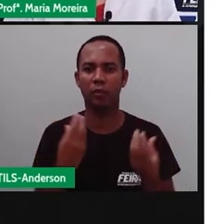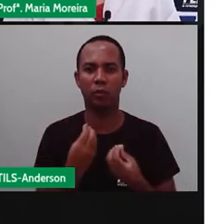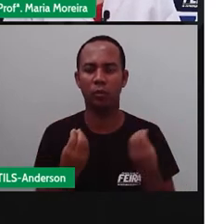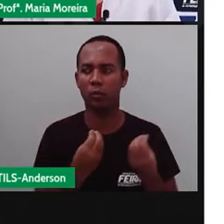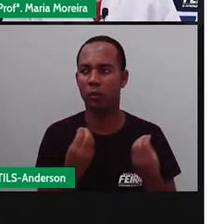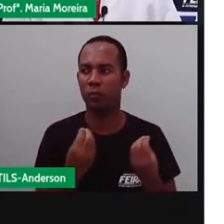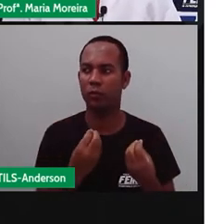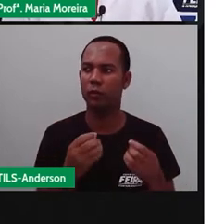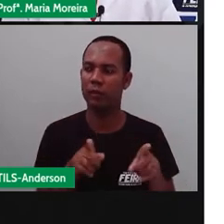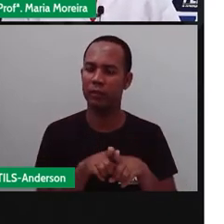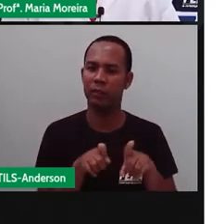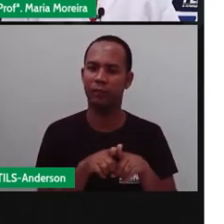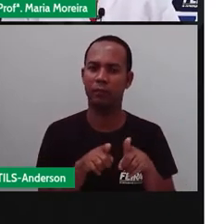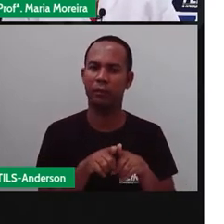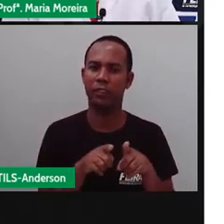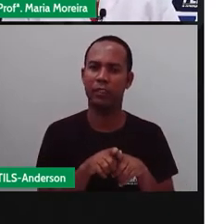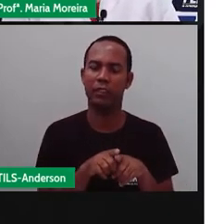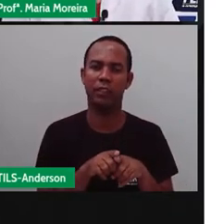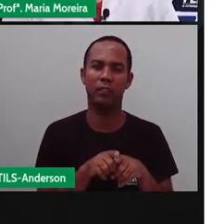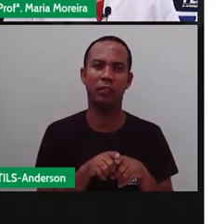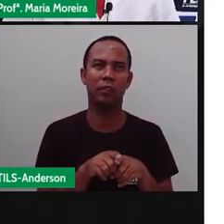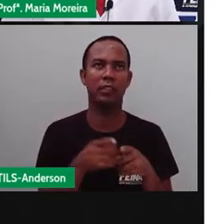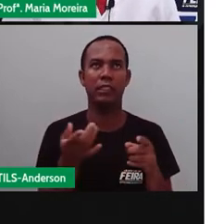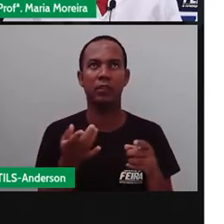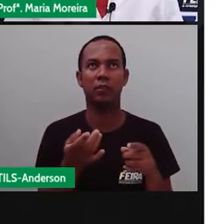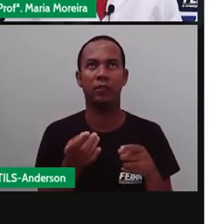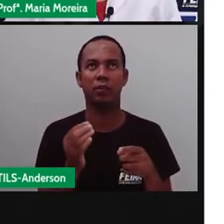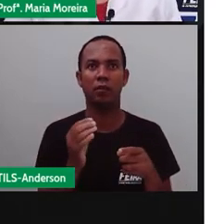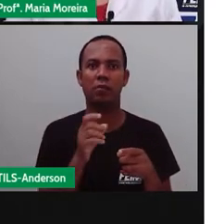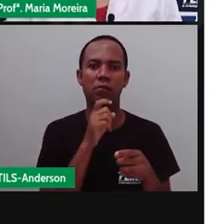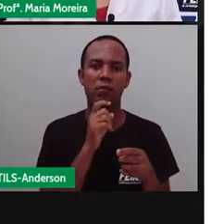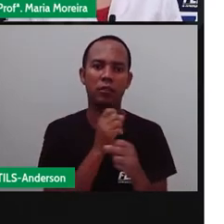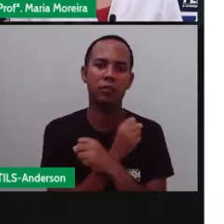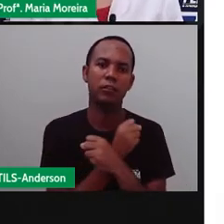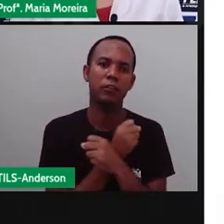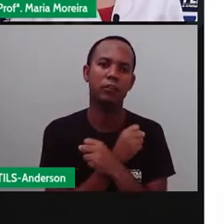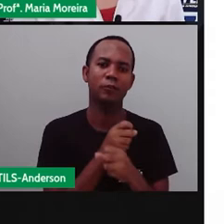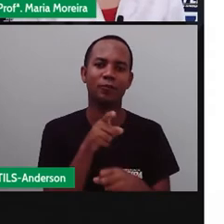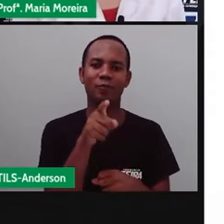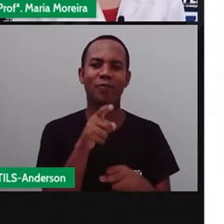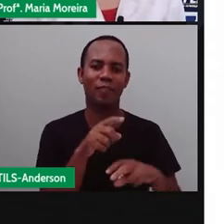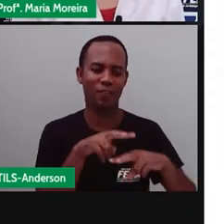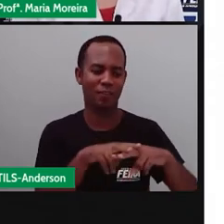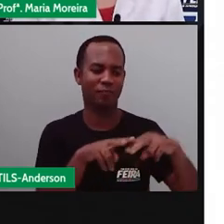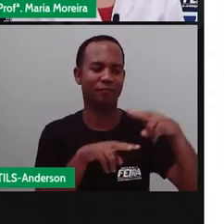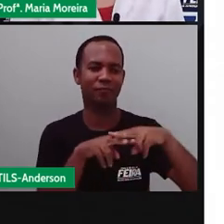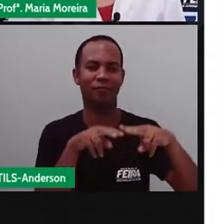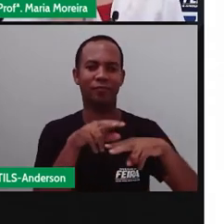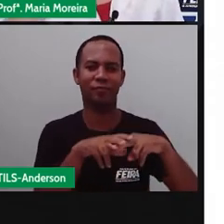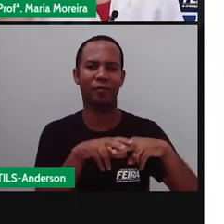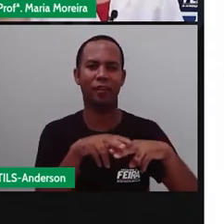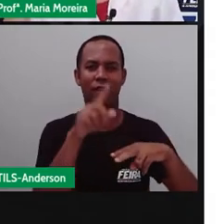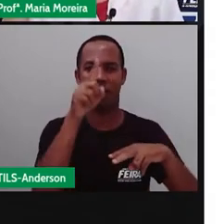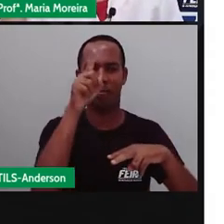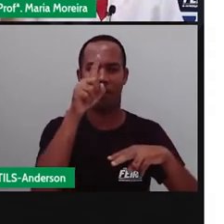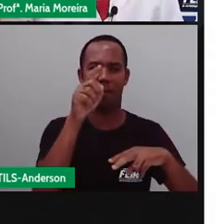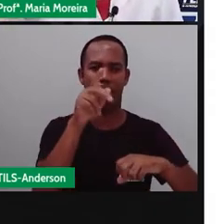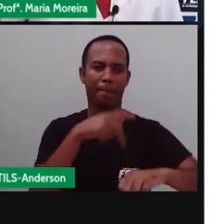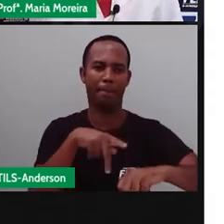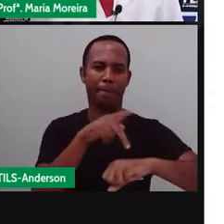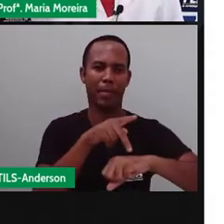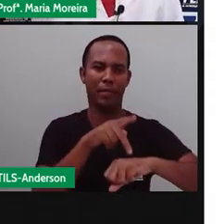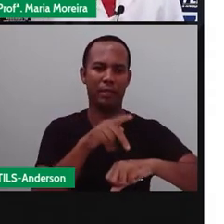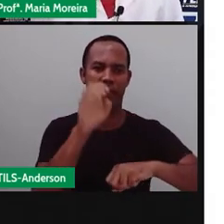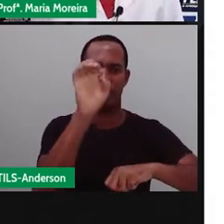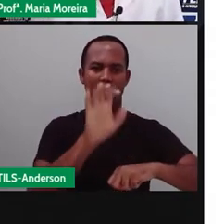de quem? Do inverno, né? As fogueiras presentes na festa junina anunciavam a chegada do verão europeu, que